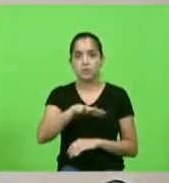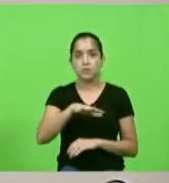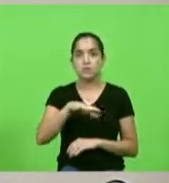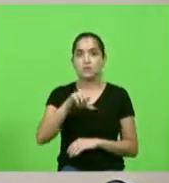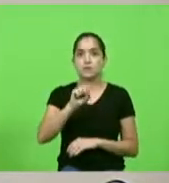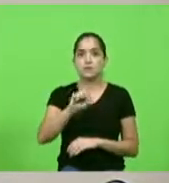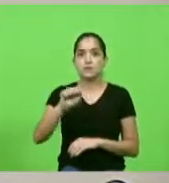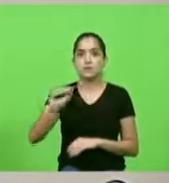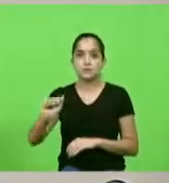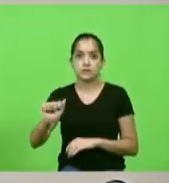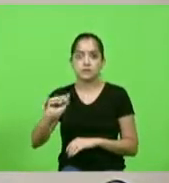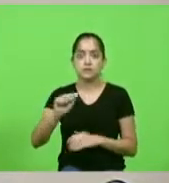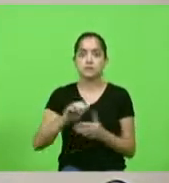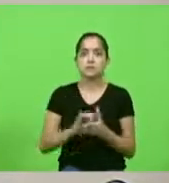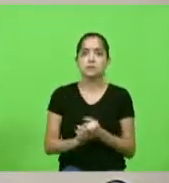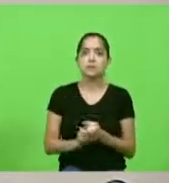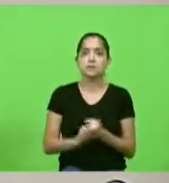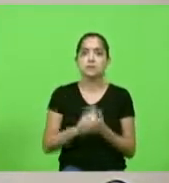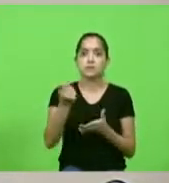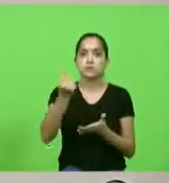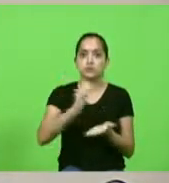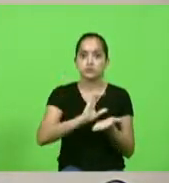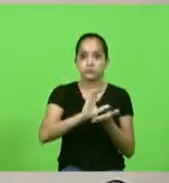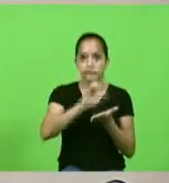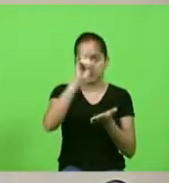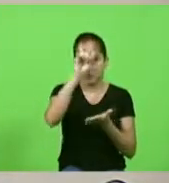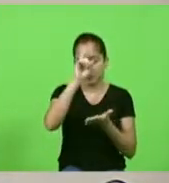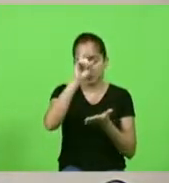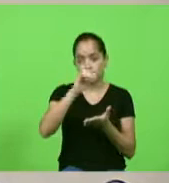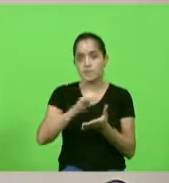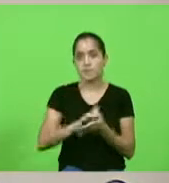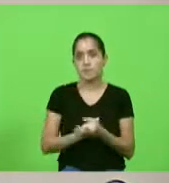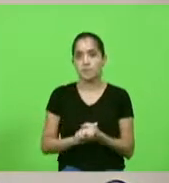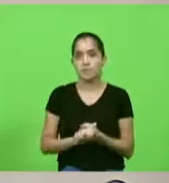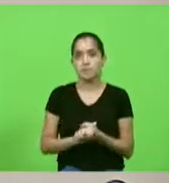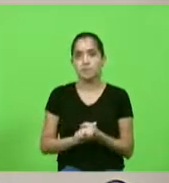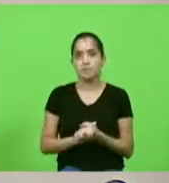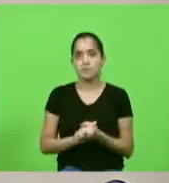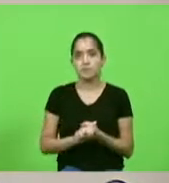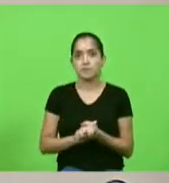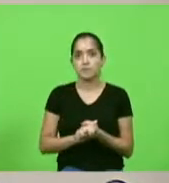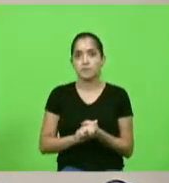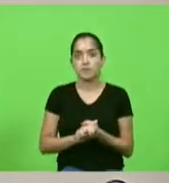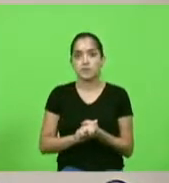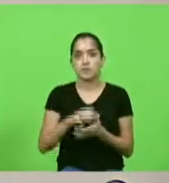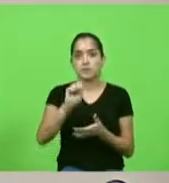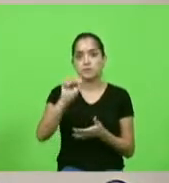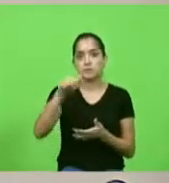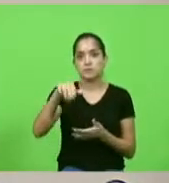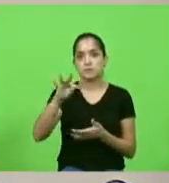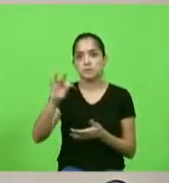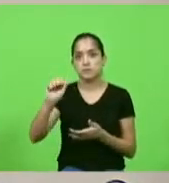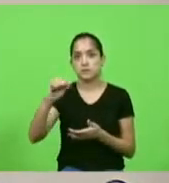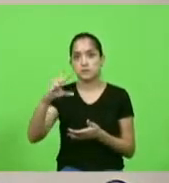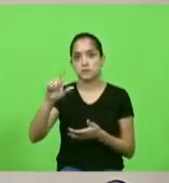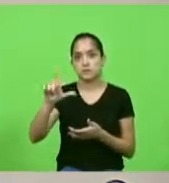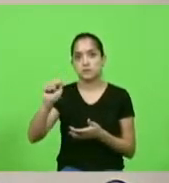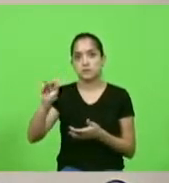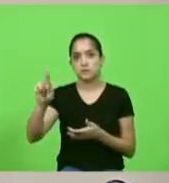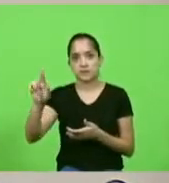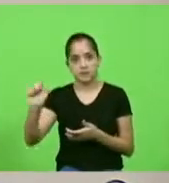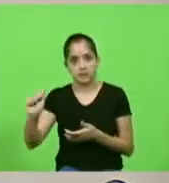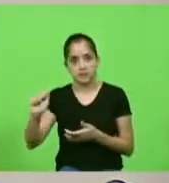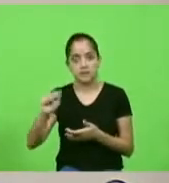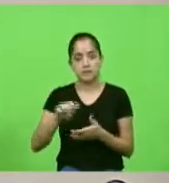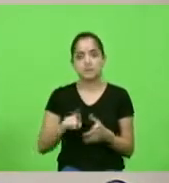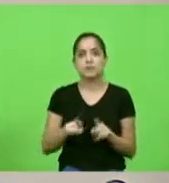pela doação de recursos do hospital Nossa Senhora dos Prazeres hospital Santa Clara e hospital da maternidade